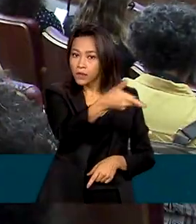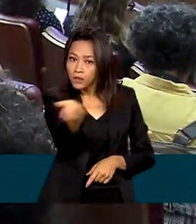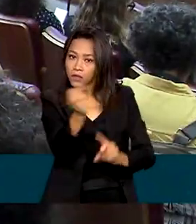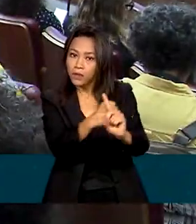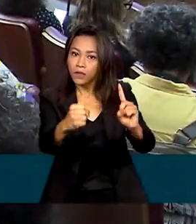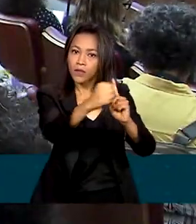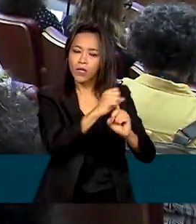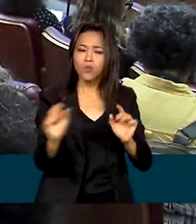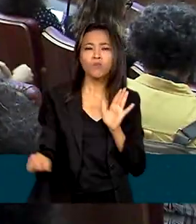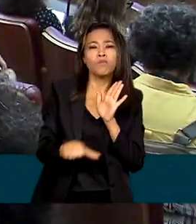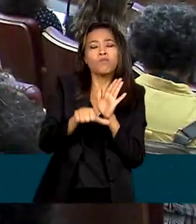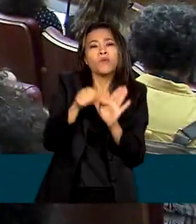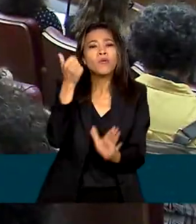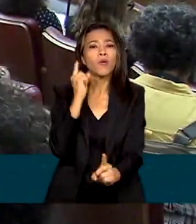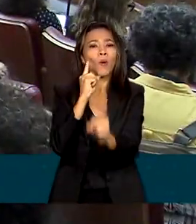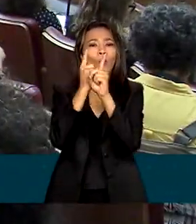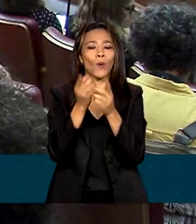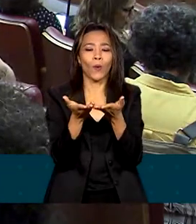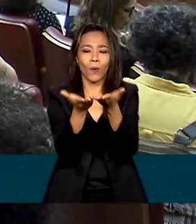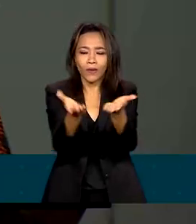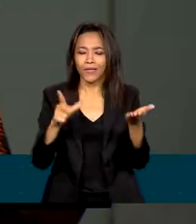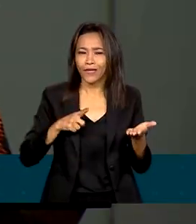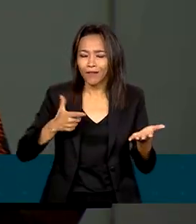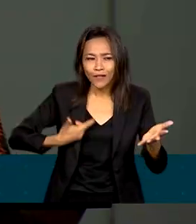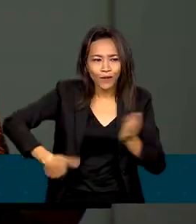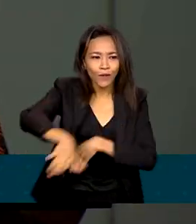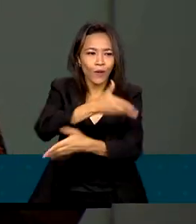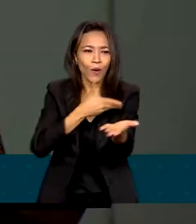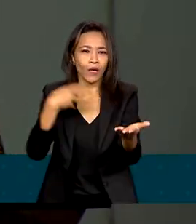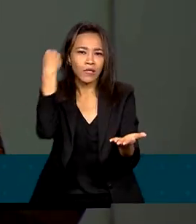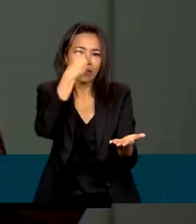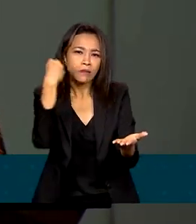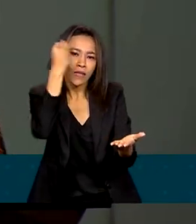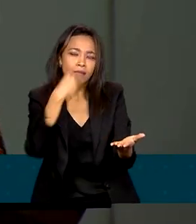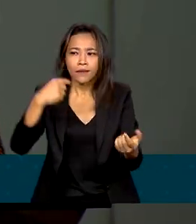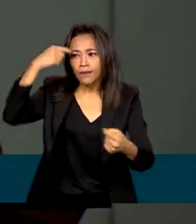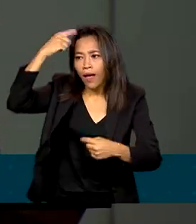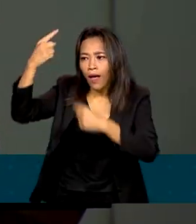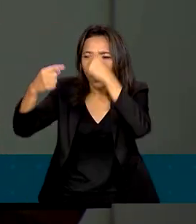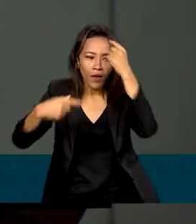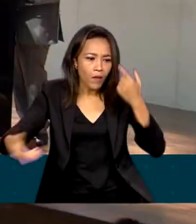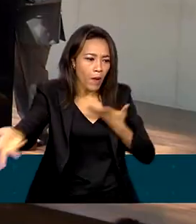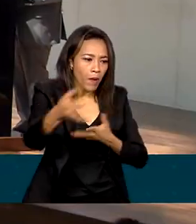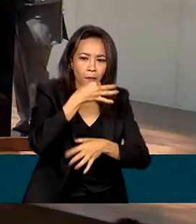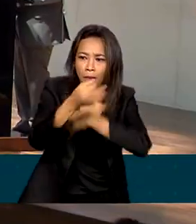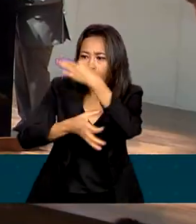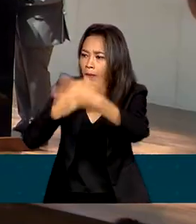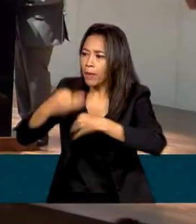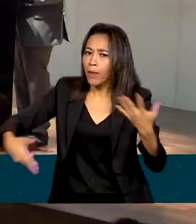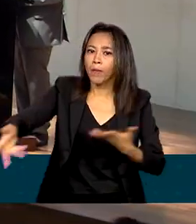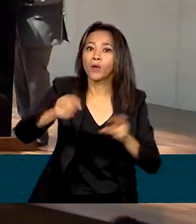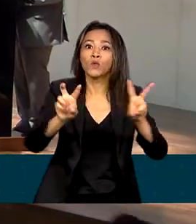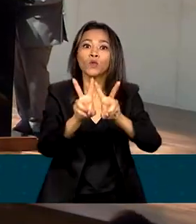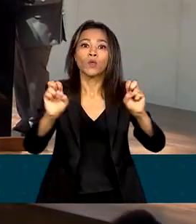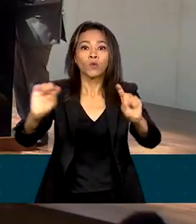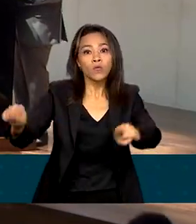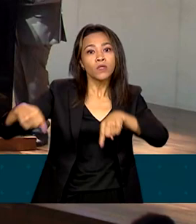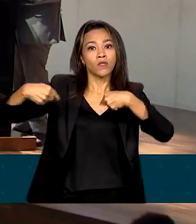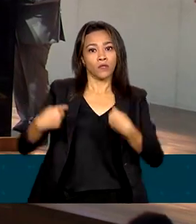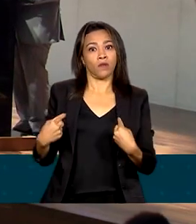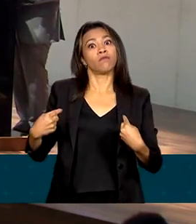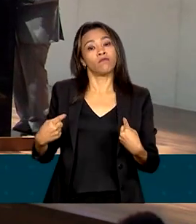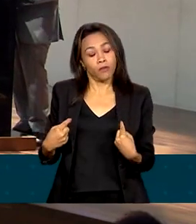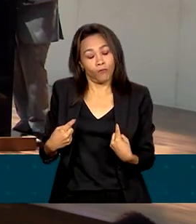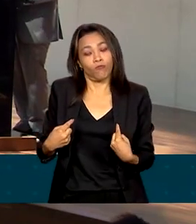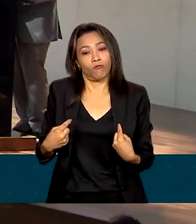dia do evento, houve troca de experiências, articulação de ideias e discussões sobre os desafios enfrentados